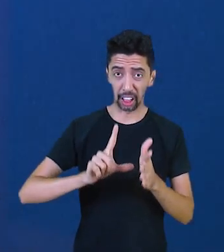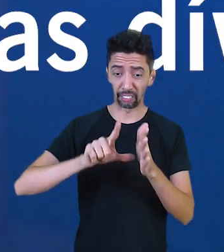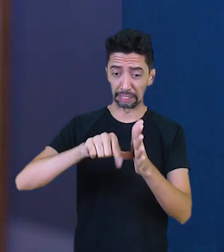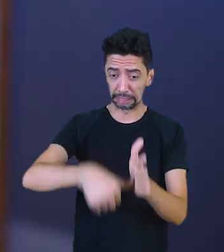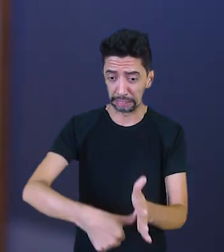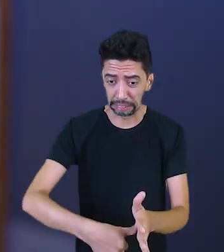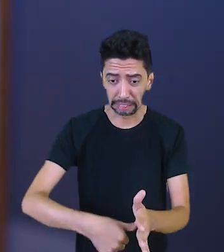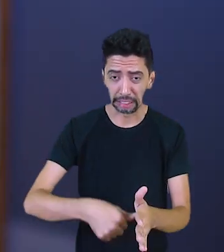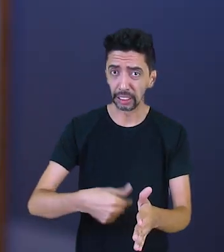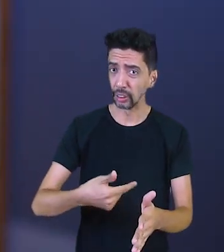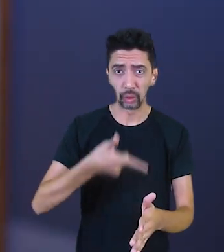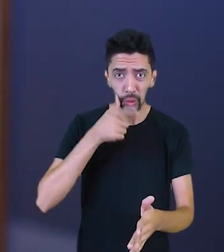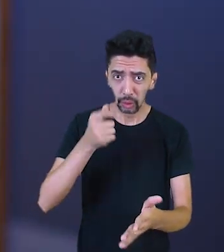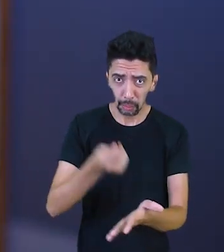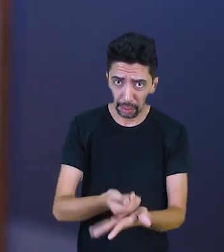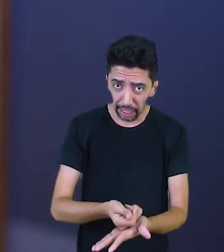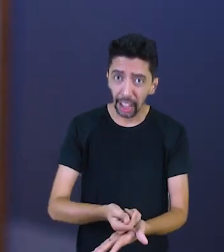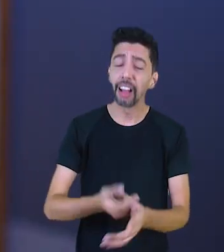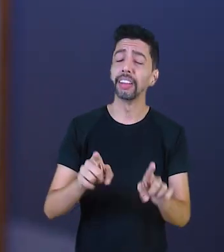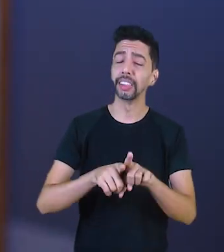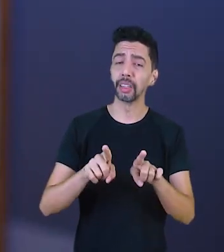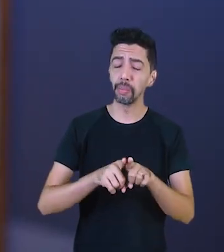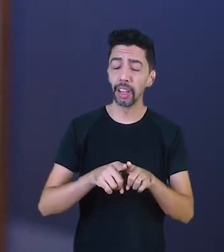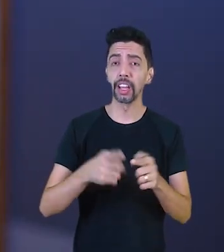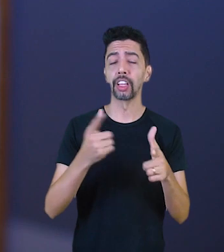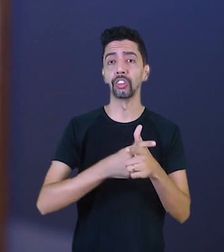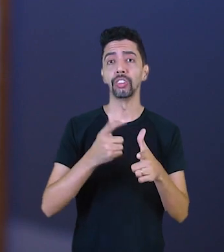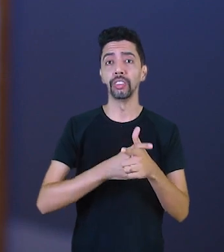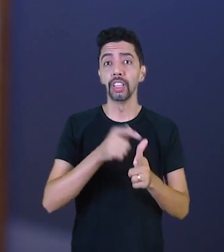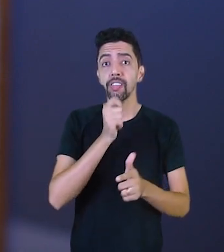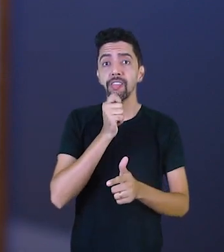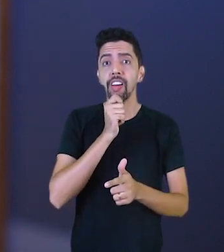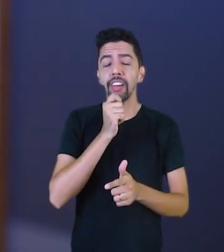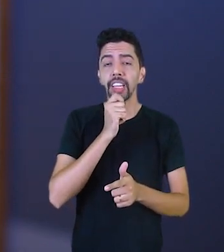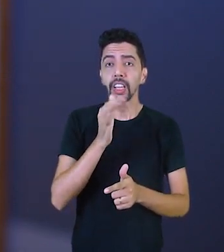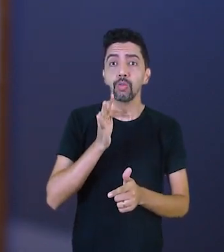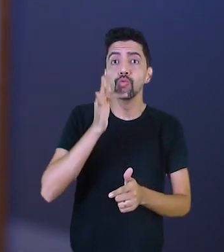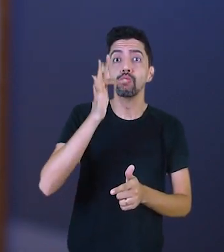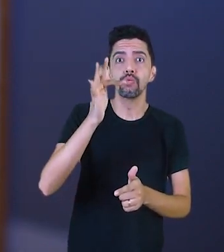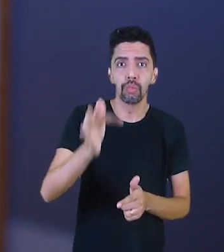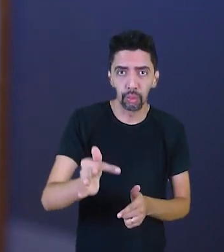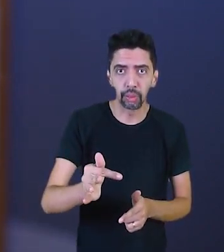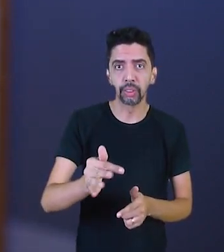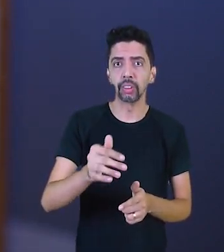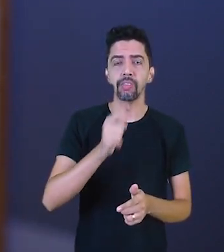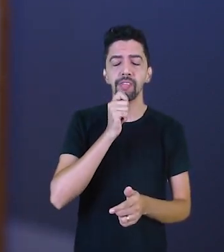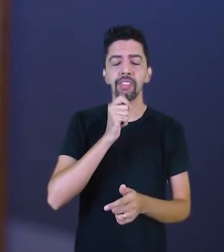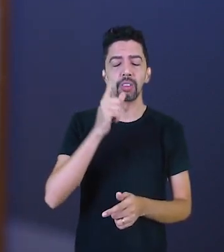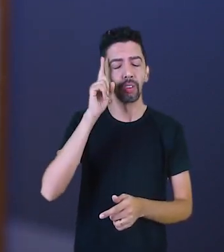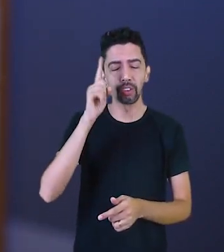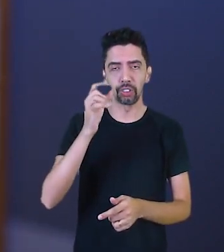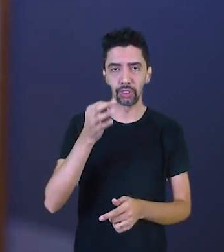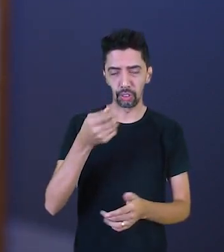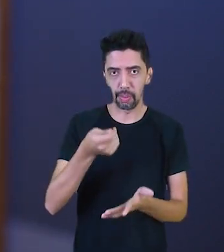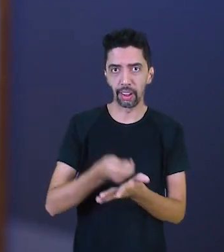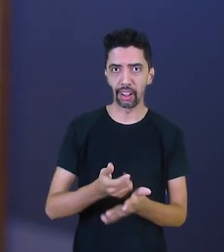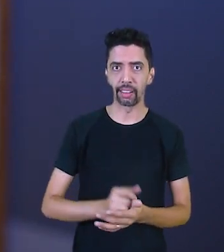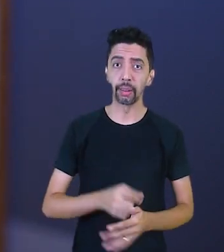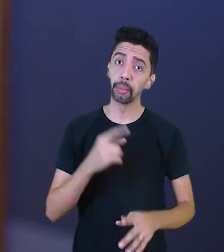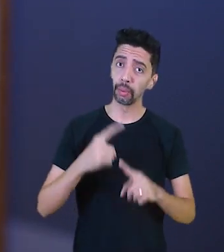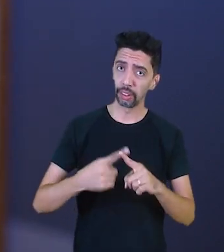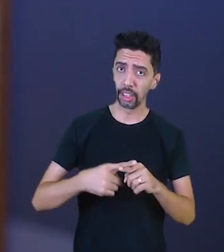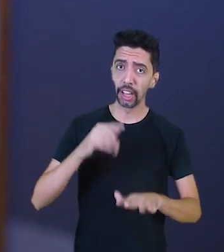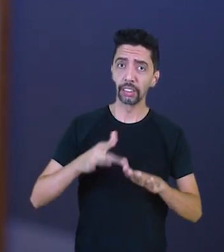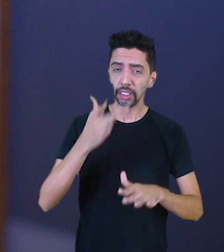não vencidas. Mas por que eu falo isso? Muitas pessoas têm dívidas, pagam em dia, lá no seu